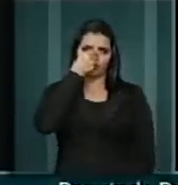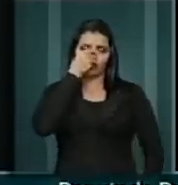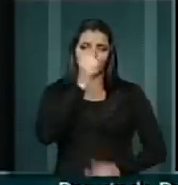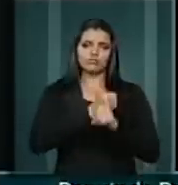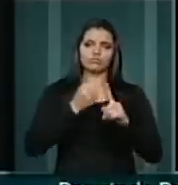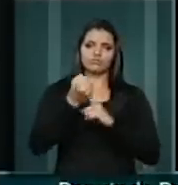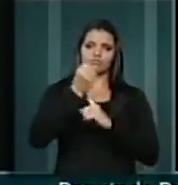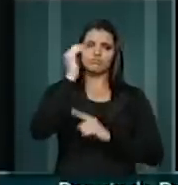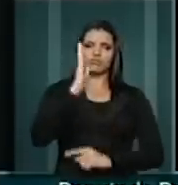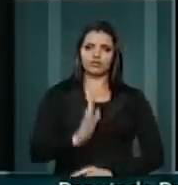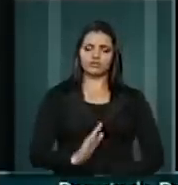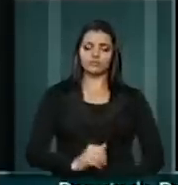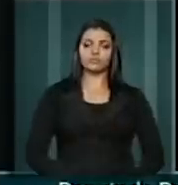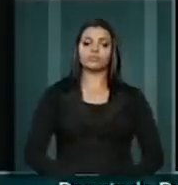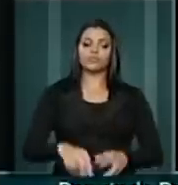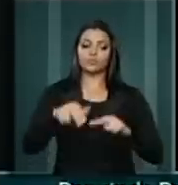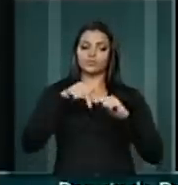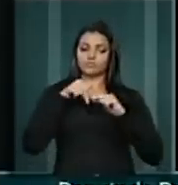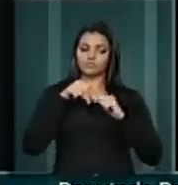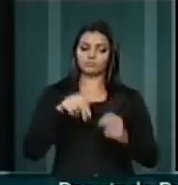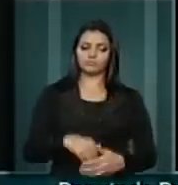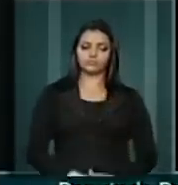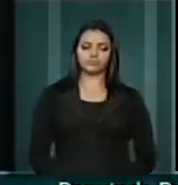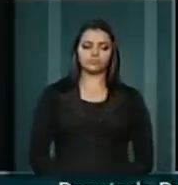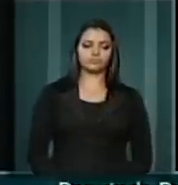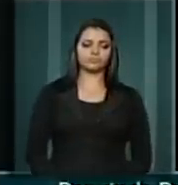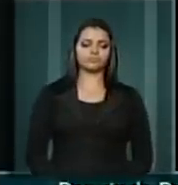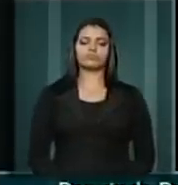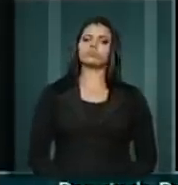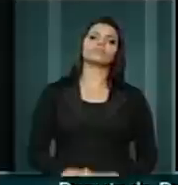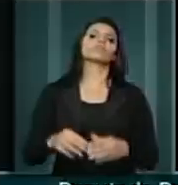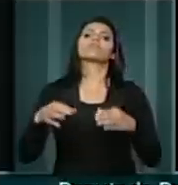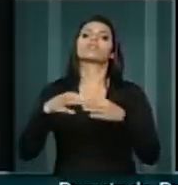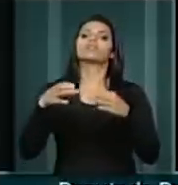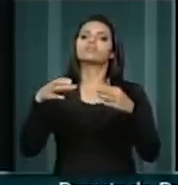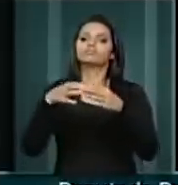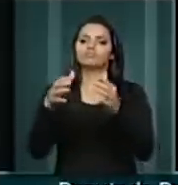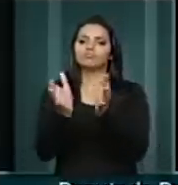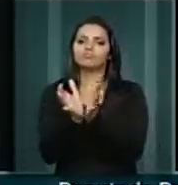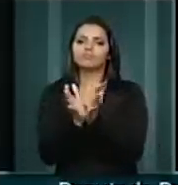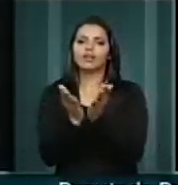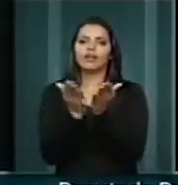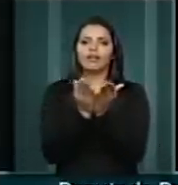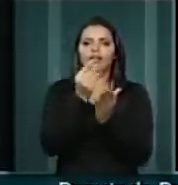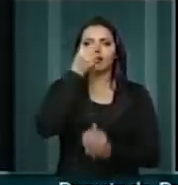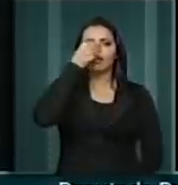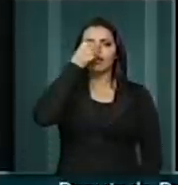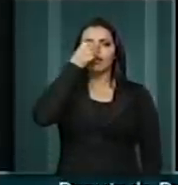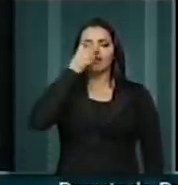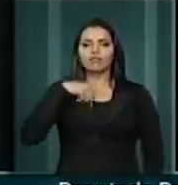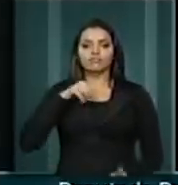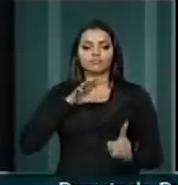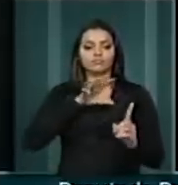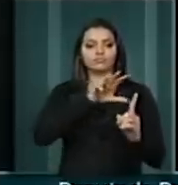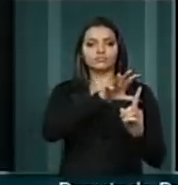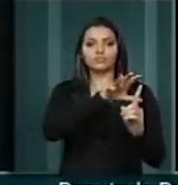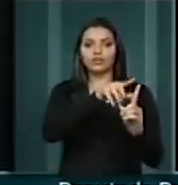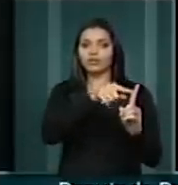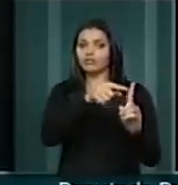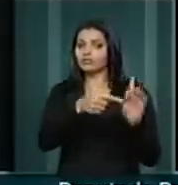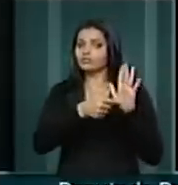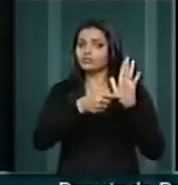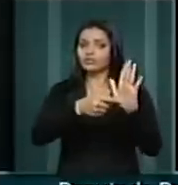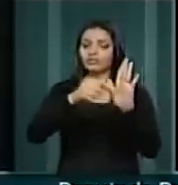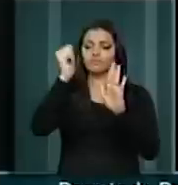brasileira. E que, portanto, esses segmentos refletem uma forma de ver o Brasil, de